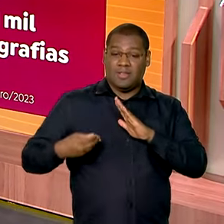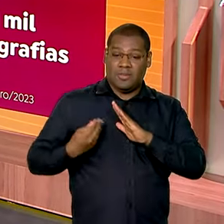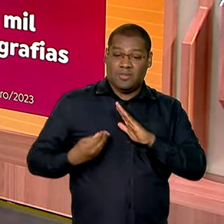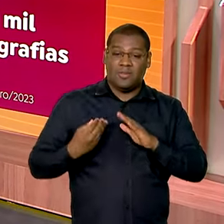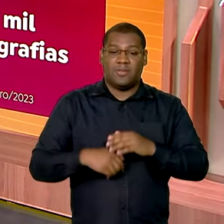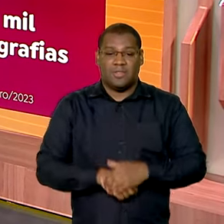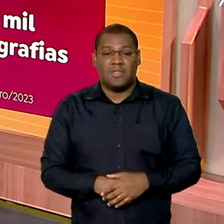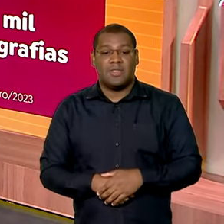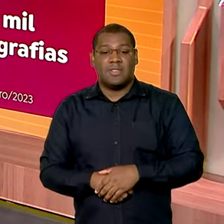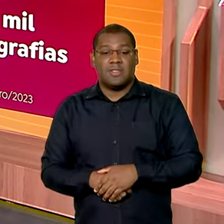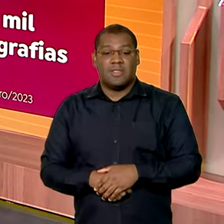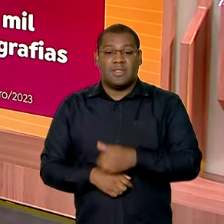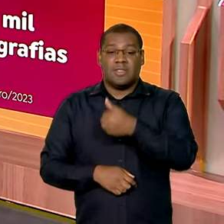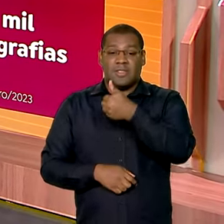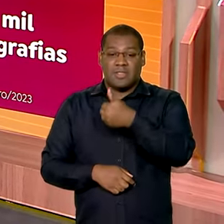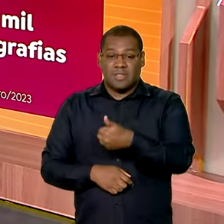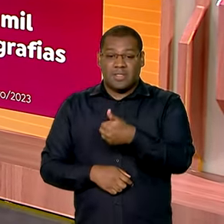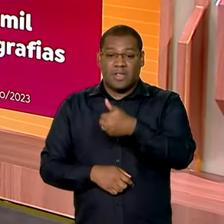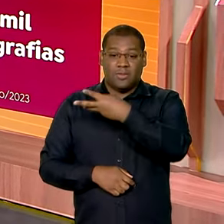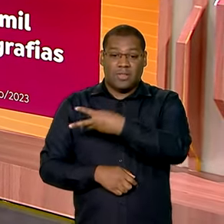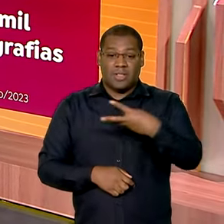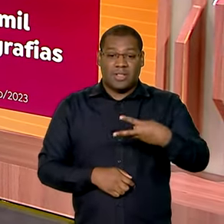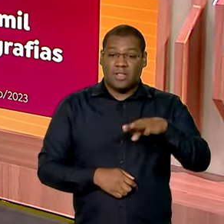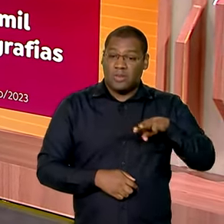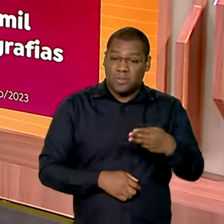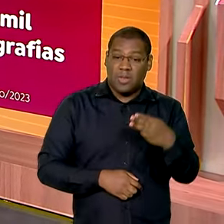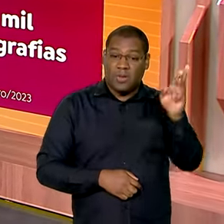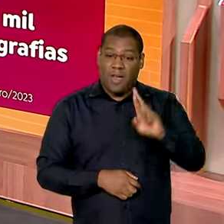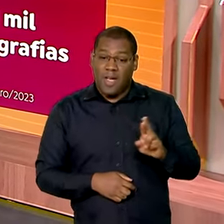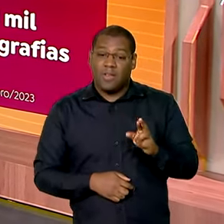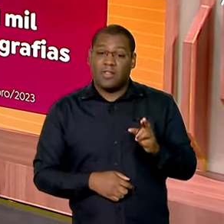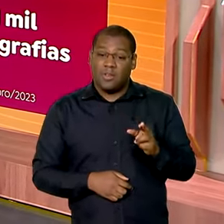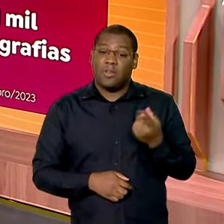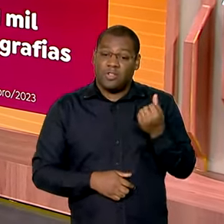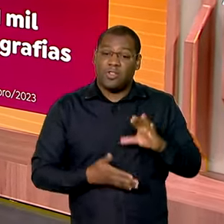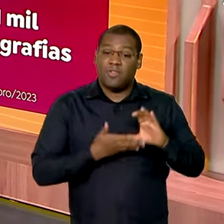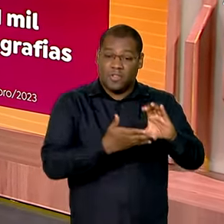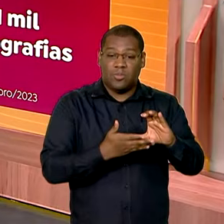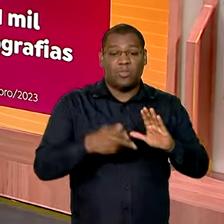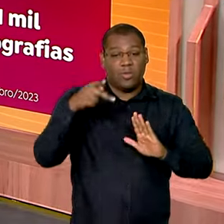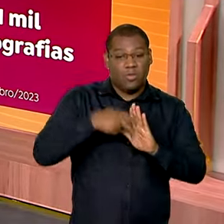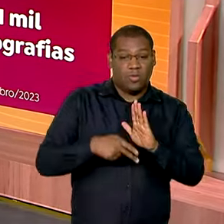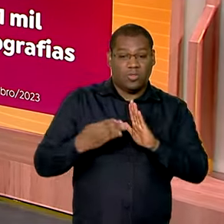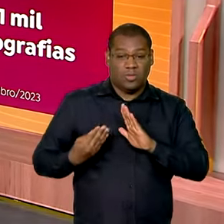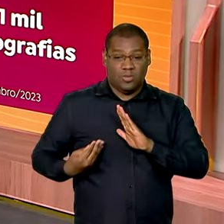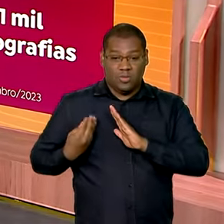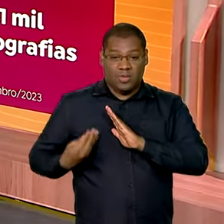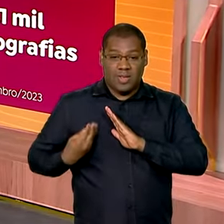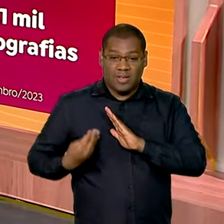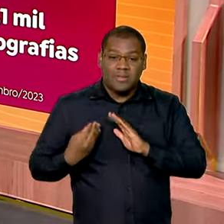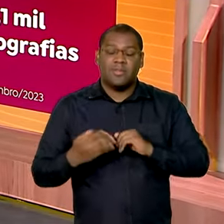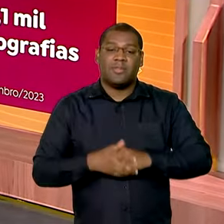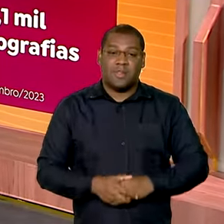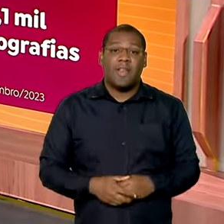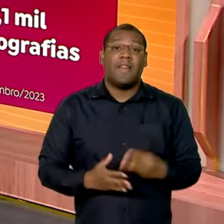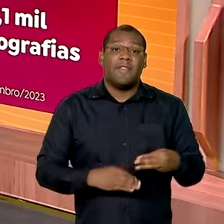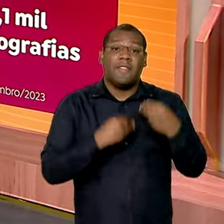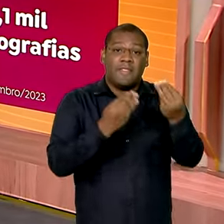133 milhões de reais direcionados para o Minha Casa Minha Vida que entregou 967